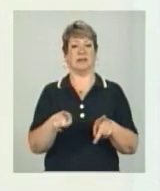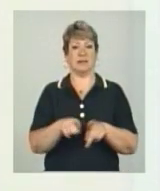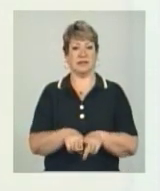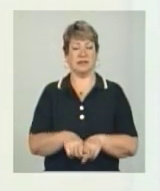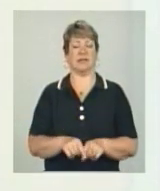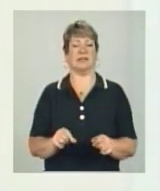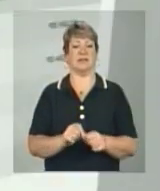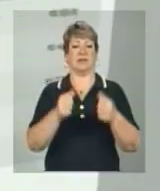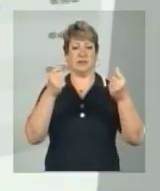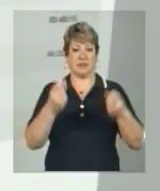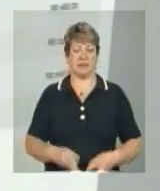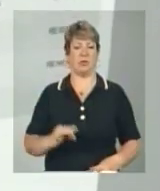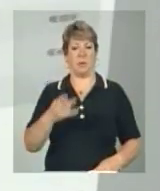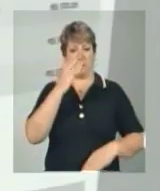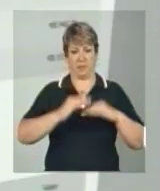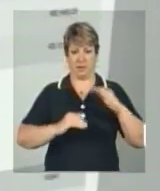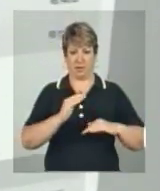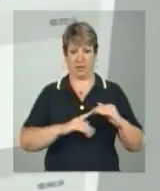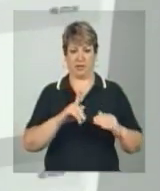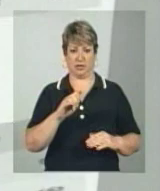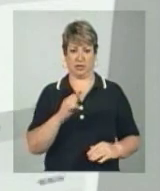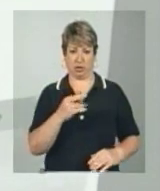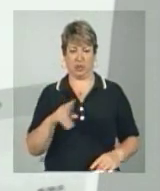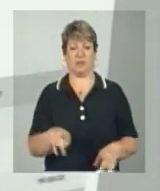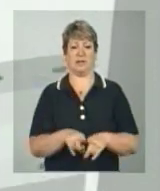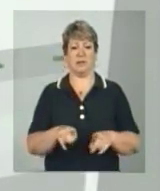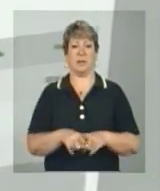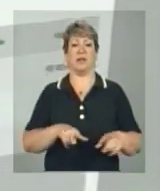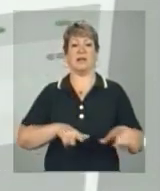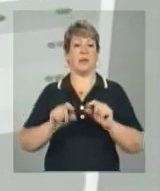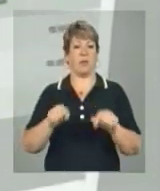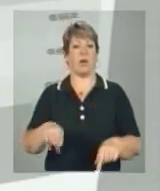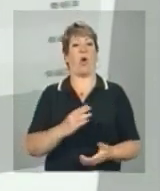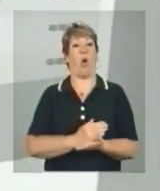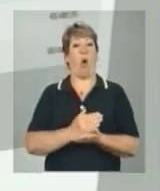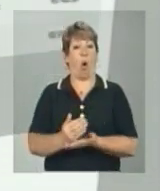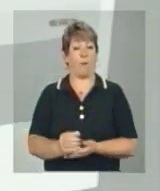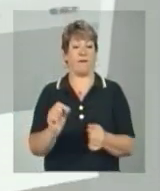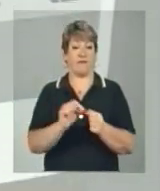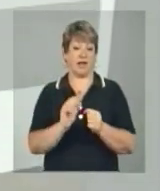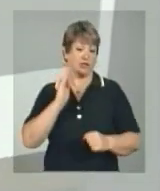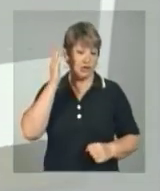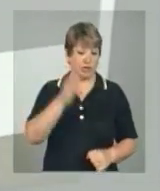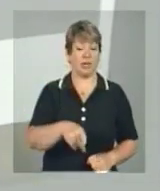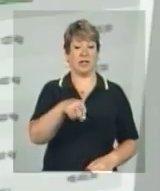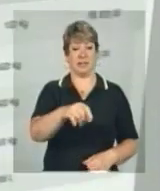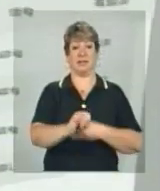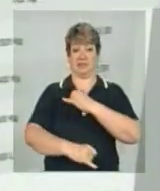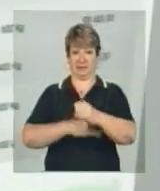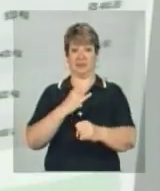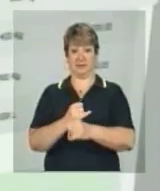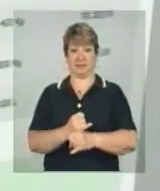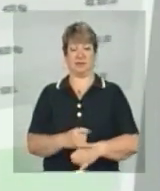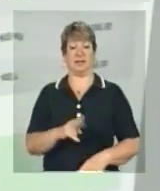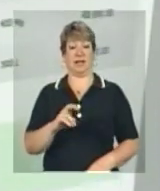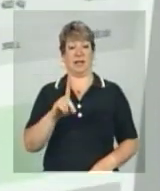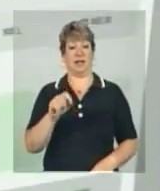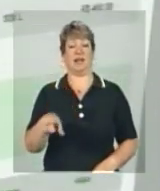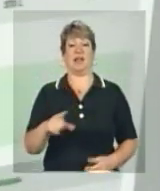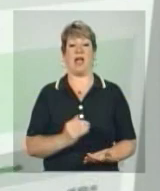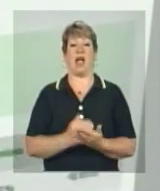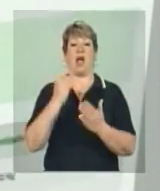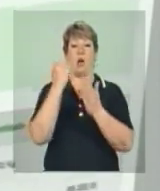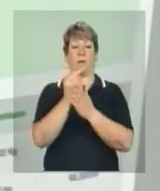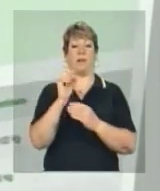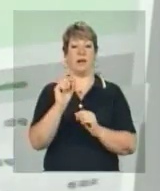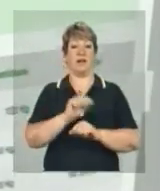contas dos gestores e dos empreendimentos passam a ser feitos diretamente na rede. O que aumenta